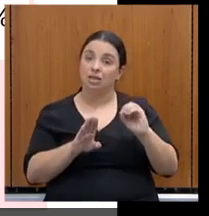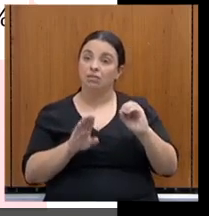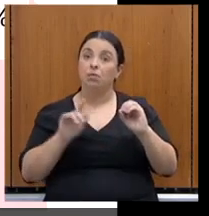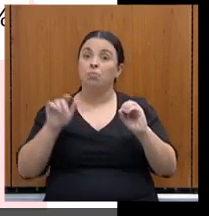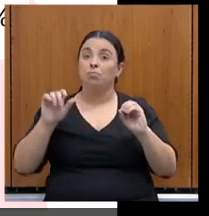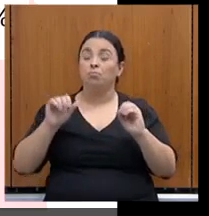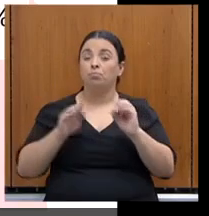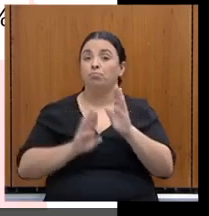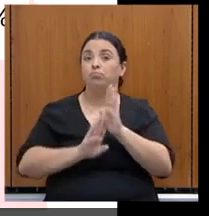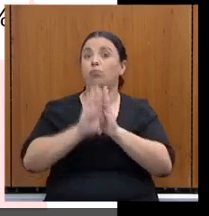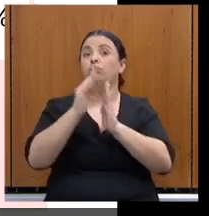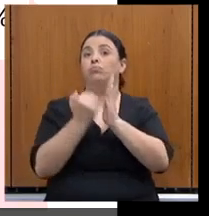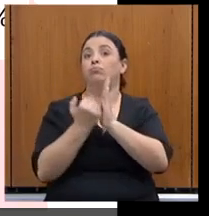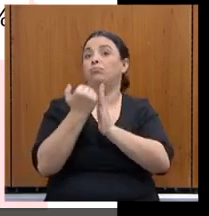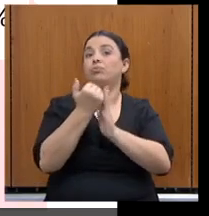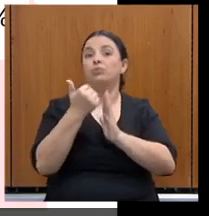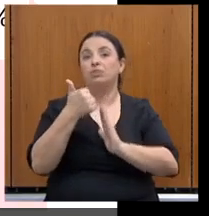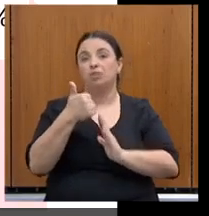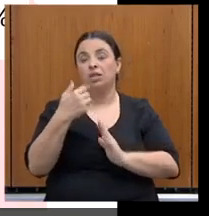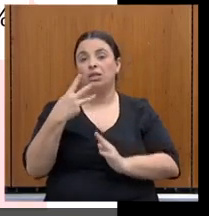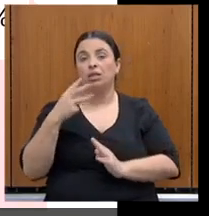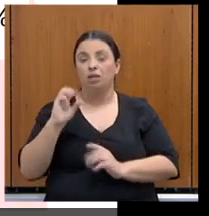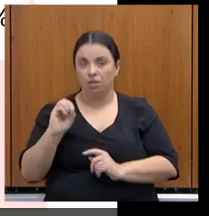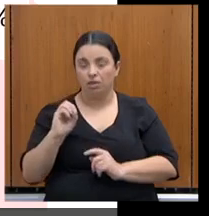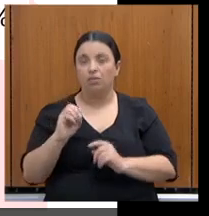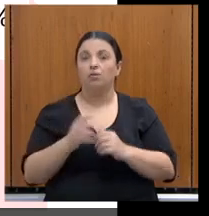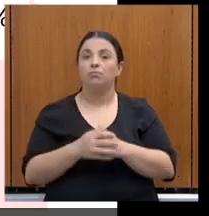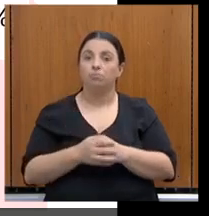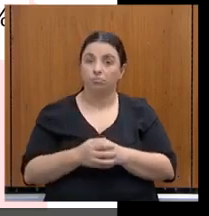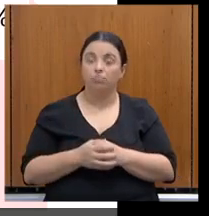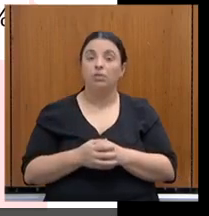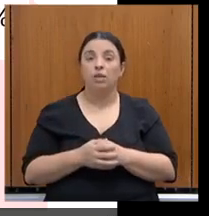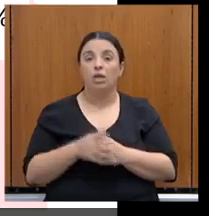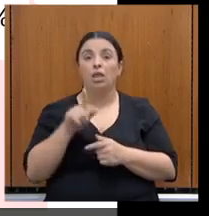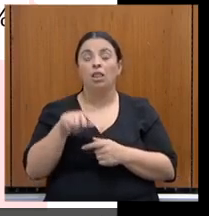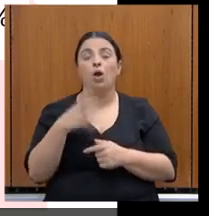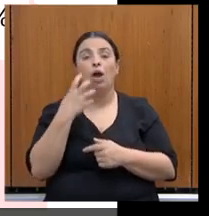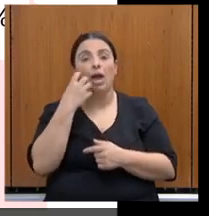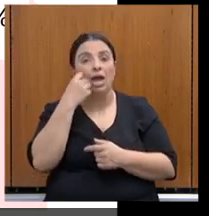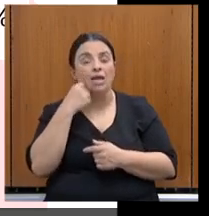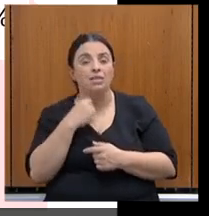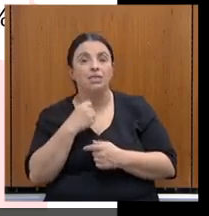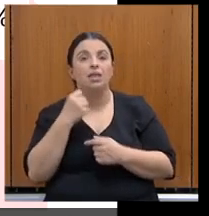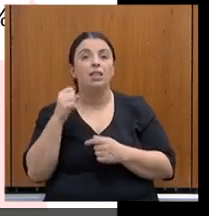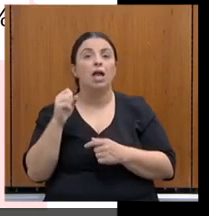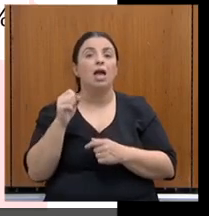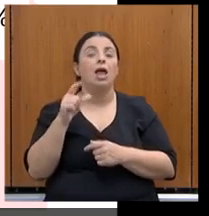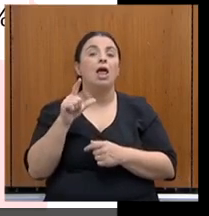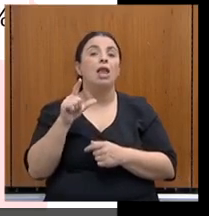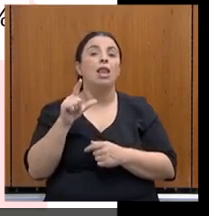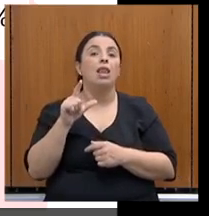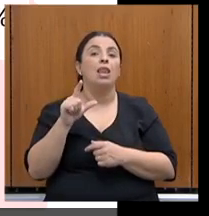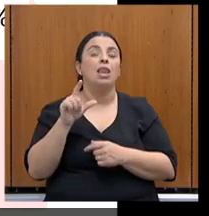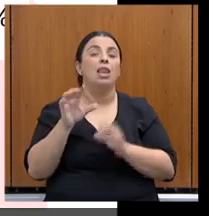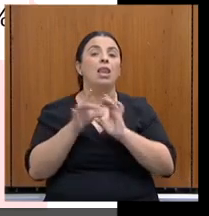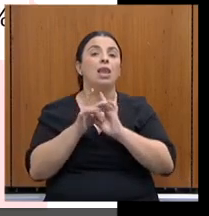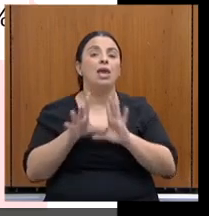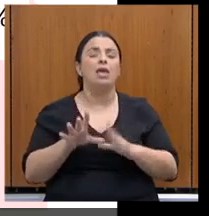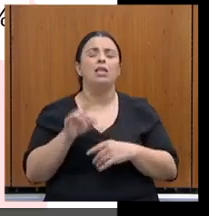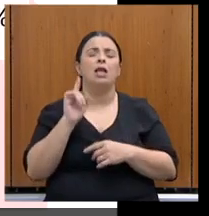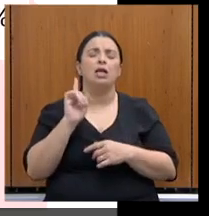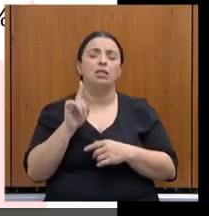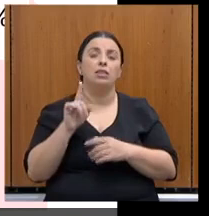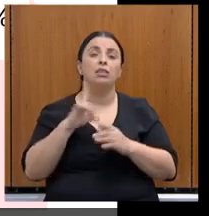a dívida corrente sobre receita corrente líquida, nós temos uma redução muito em função